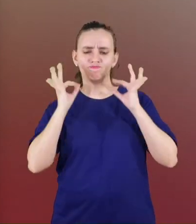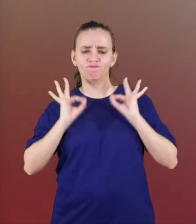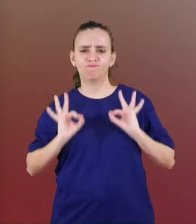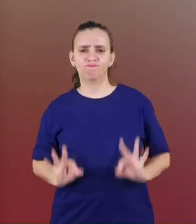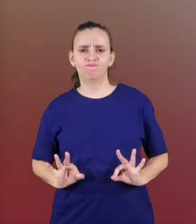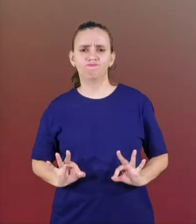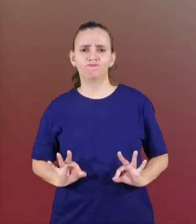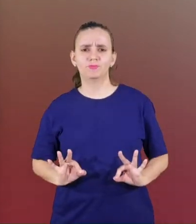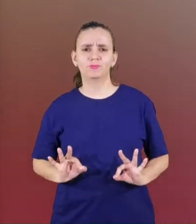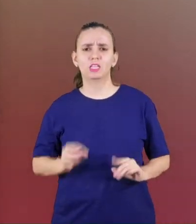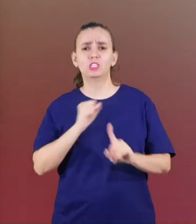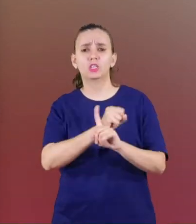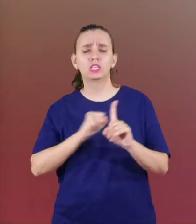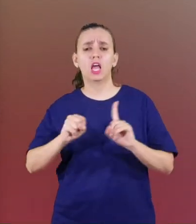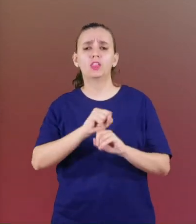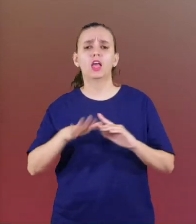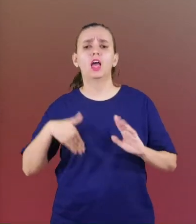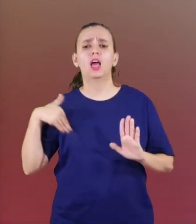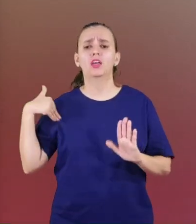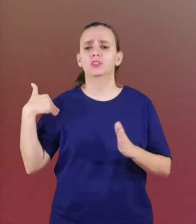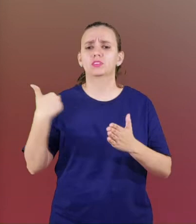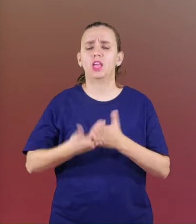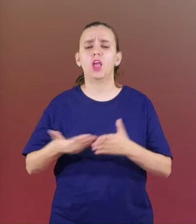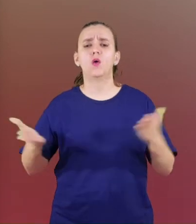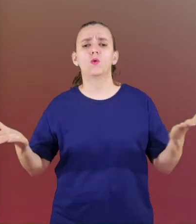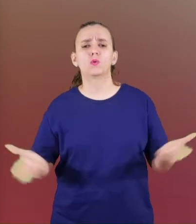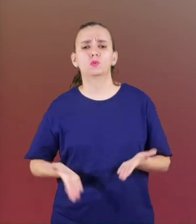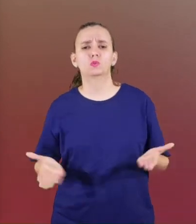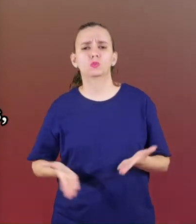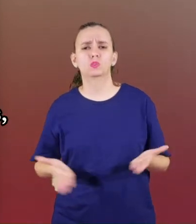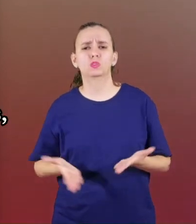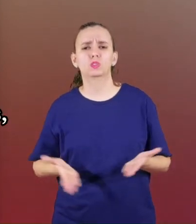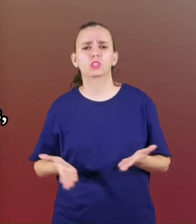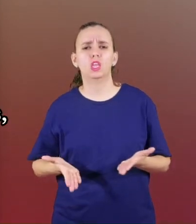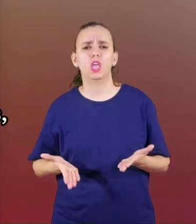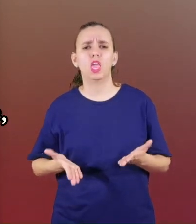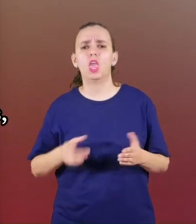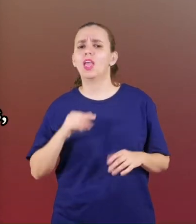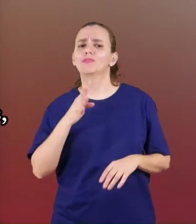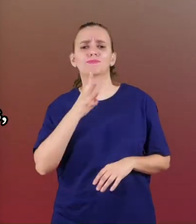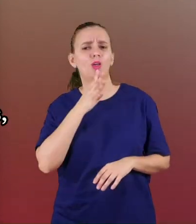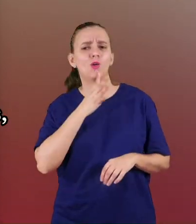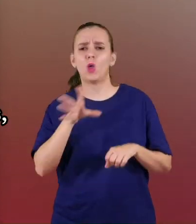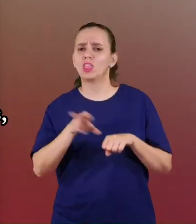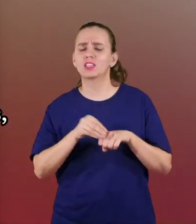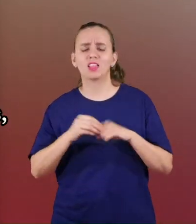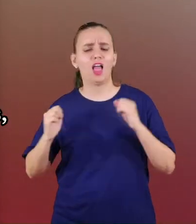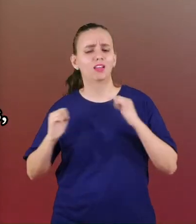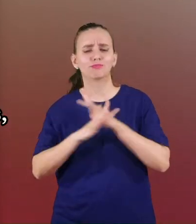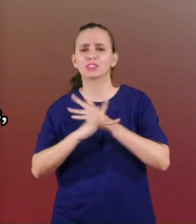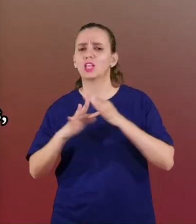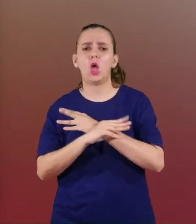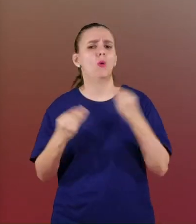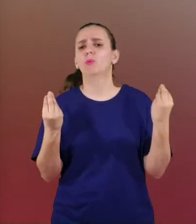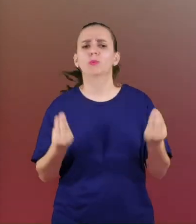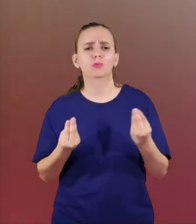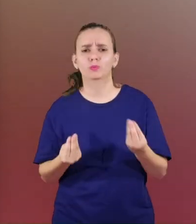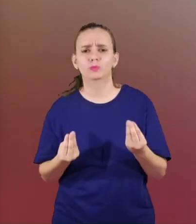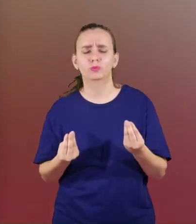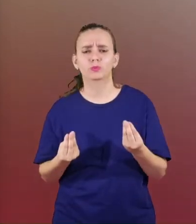mas sociedade essa até hoje que não nos reconhece como cidadãos,